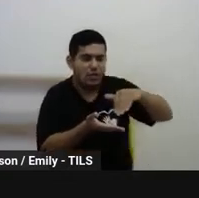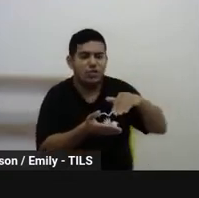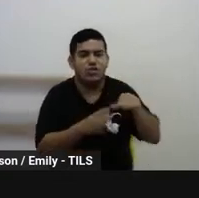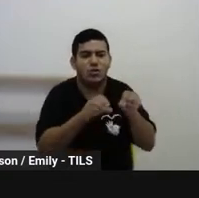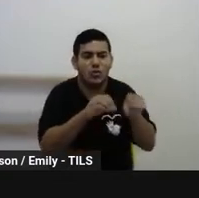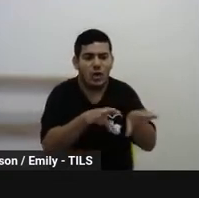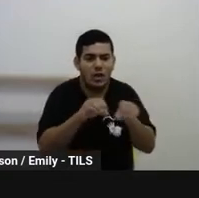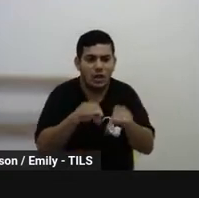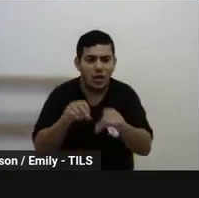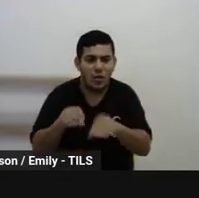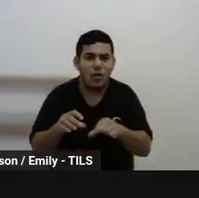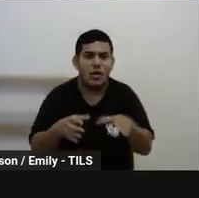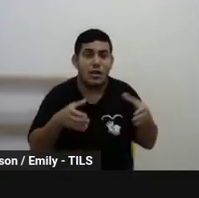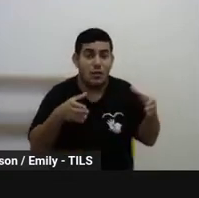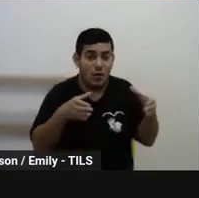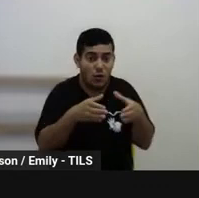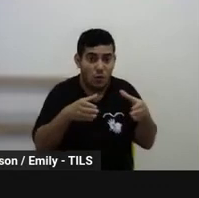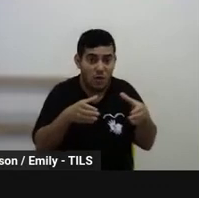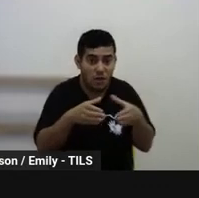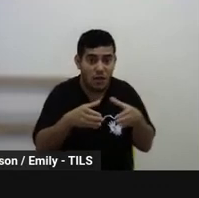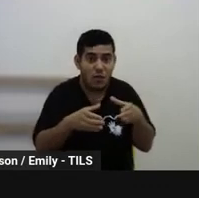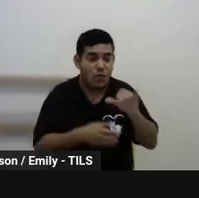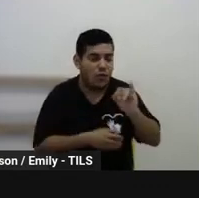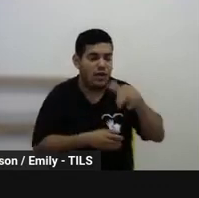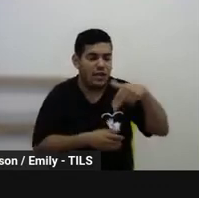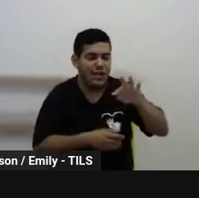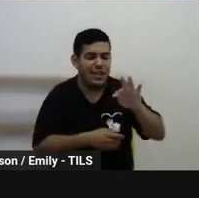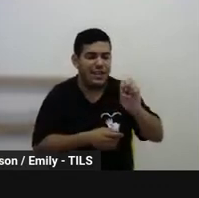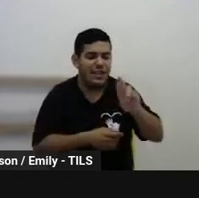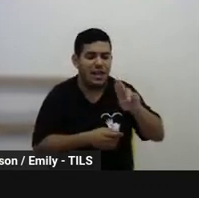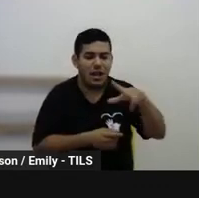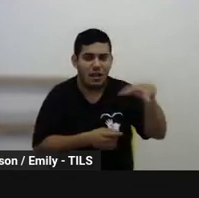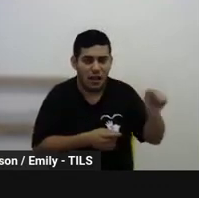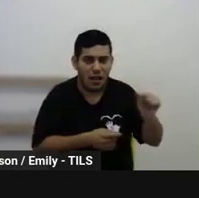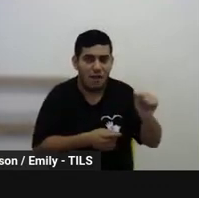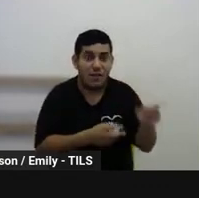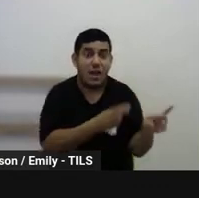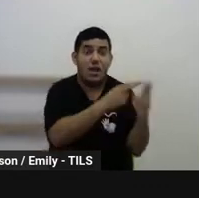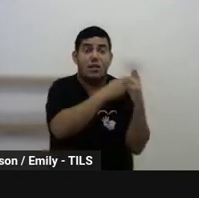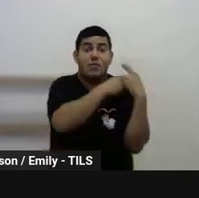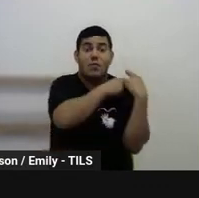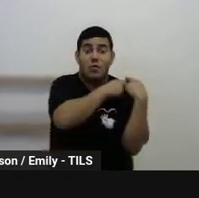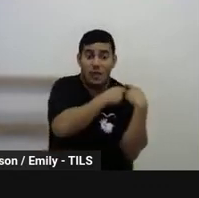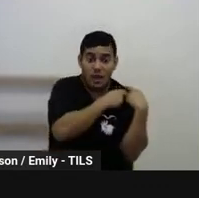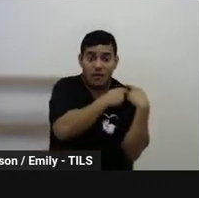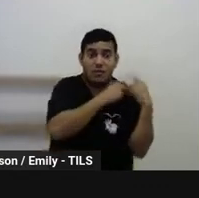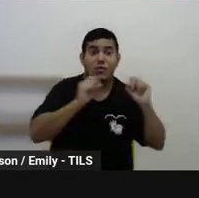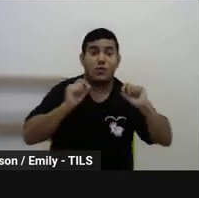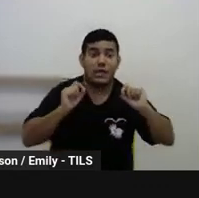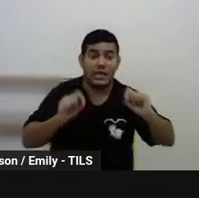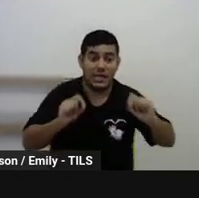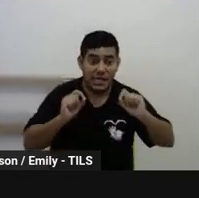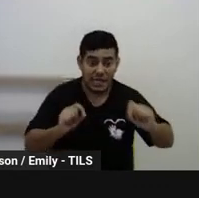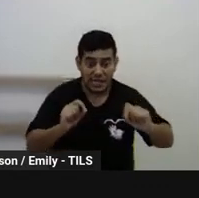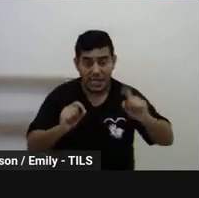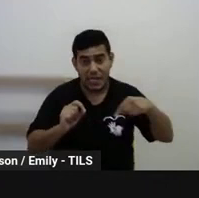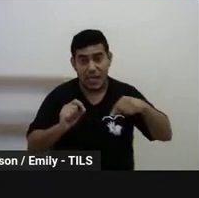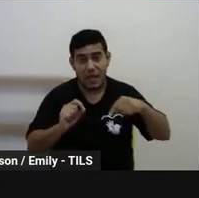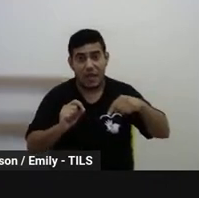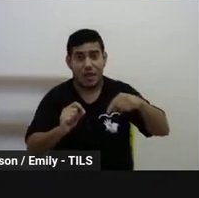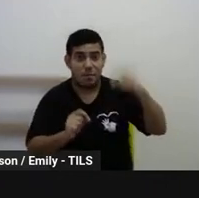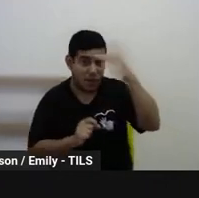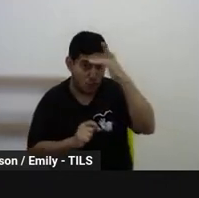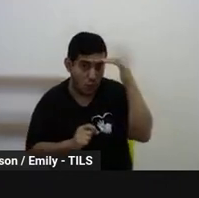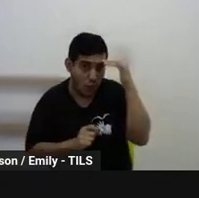elaboramos uma comissão interna aqui na Seduc que fica responsável por essas questões. Então, nós buscamos